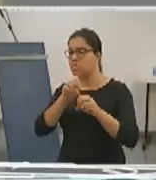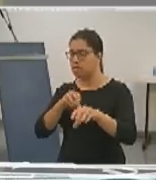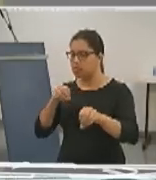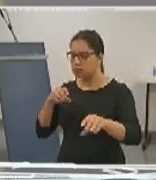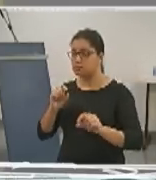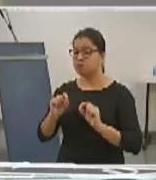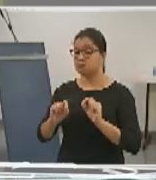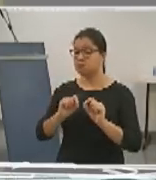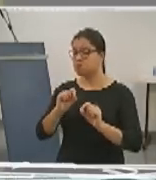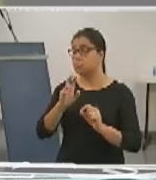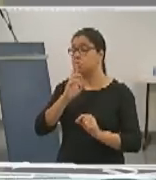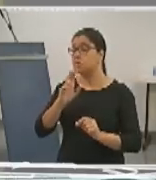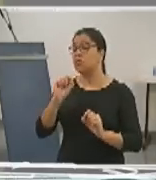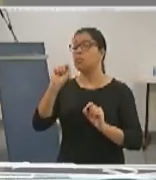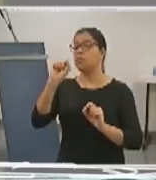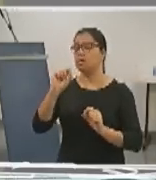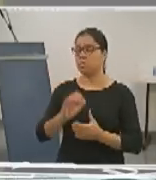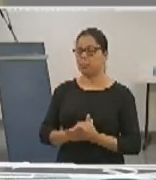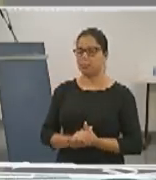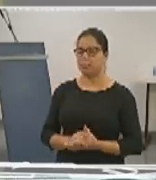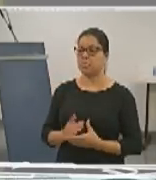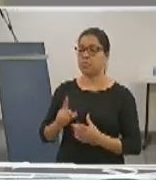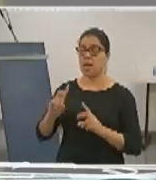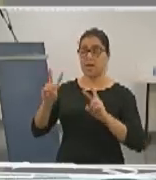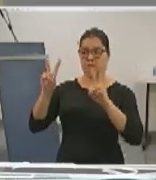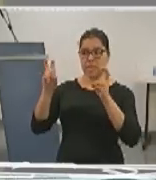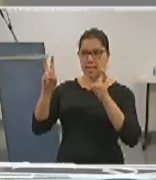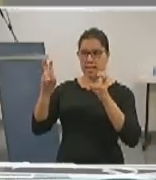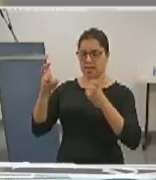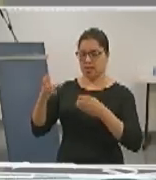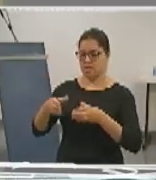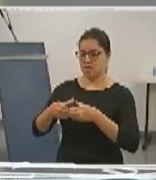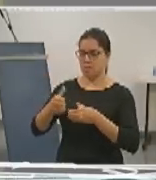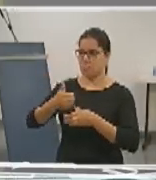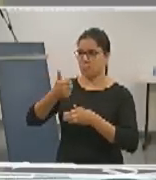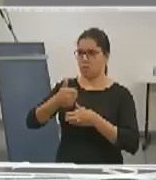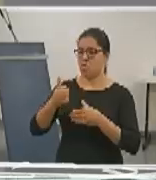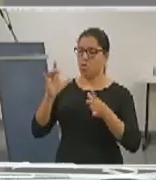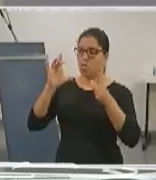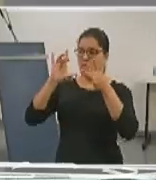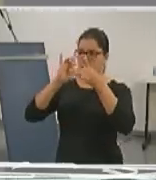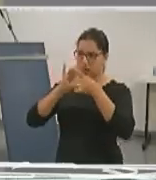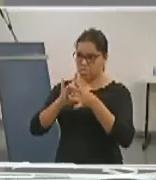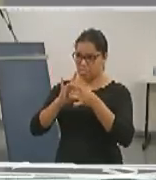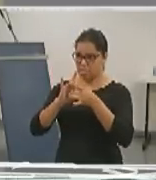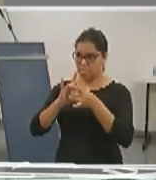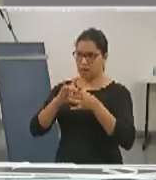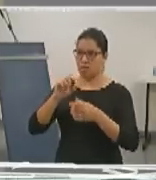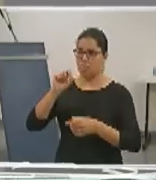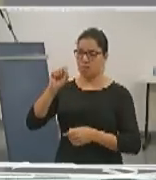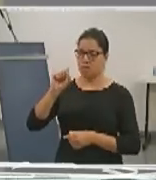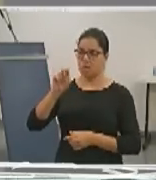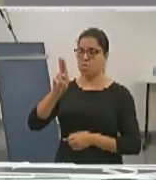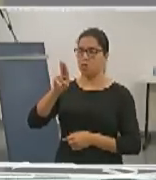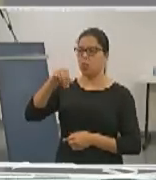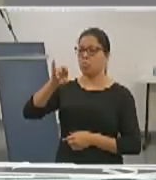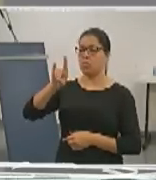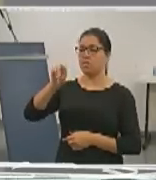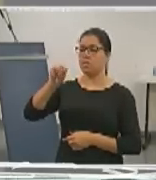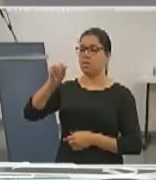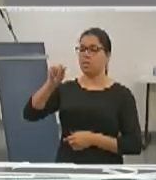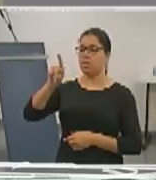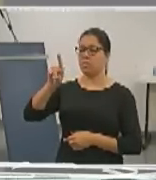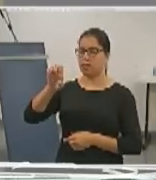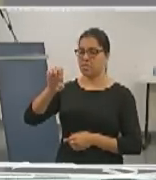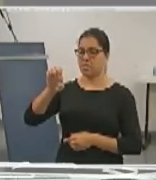no princípio que deu o nome à nossa chapa, Unidade UFGD. O nome da chapa é Unidade porque acreditamos que é possível agregar